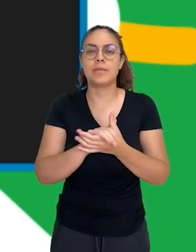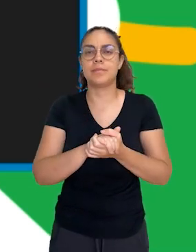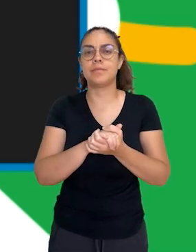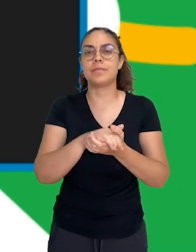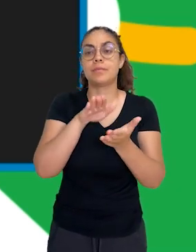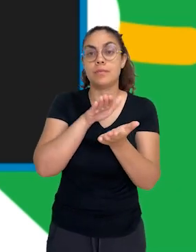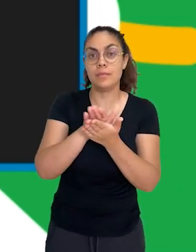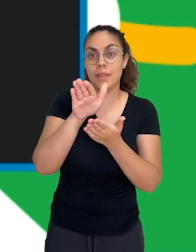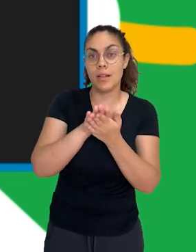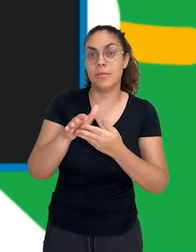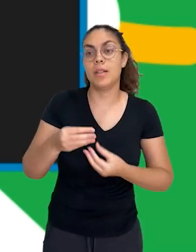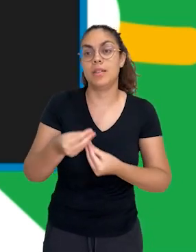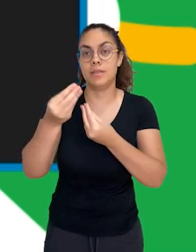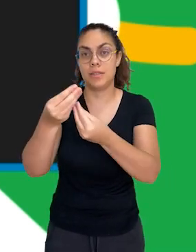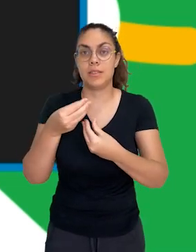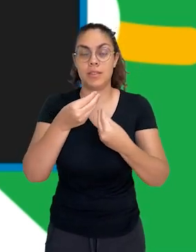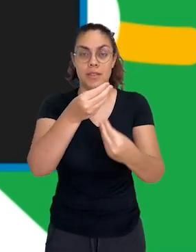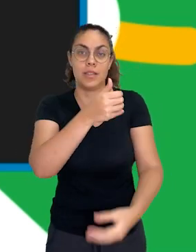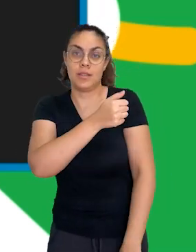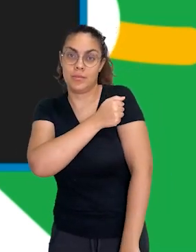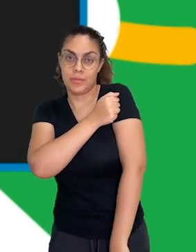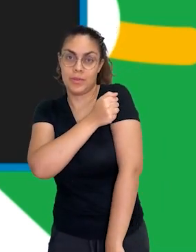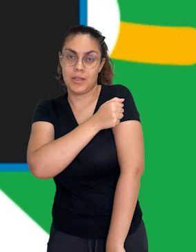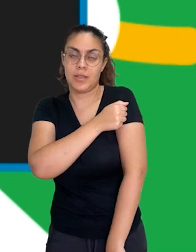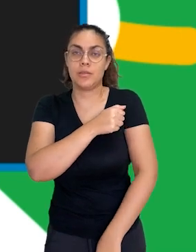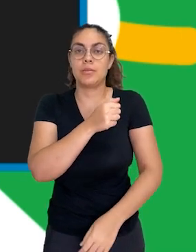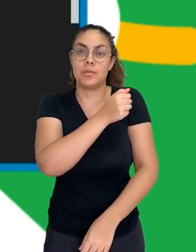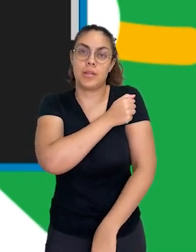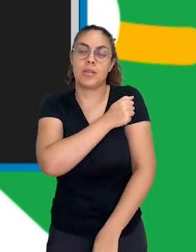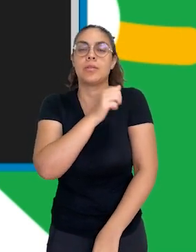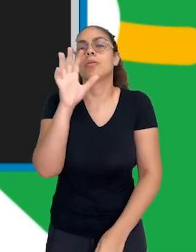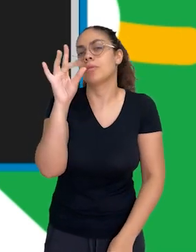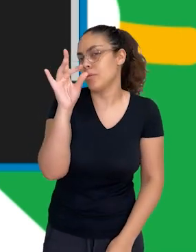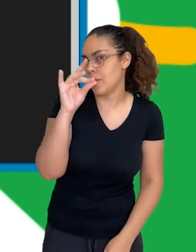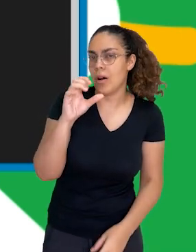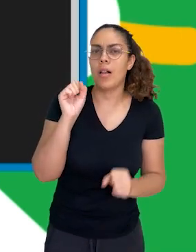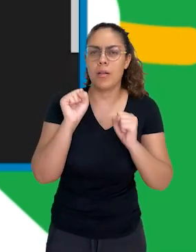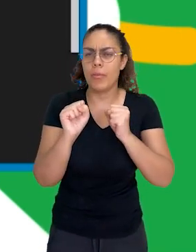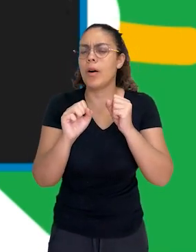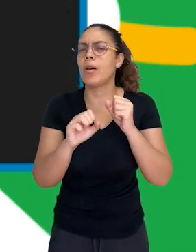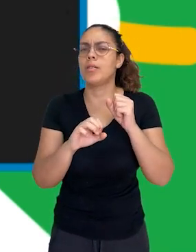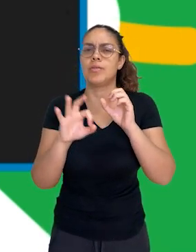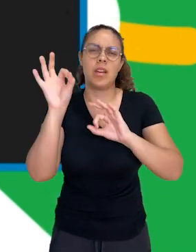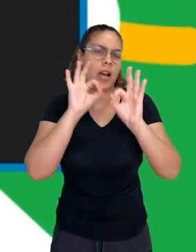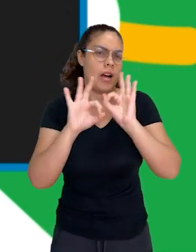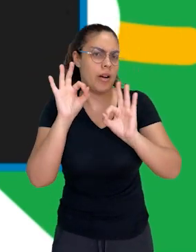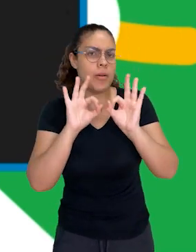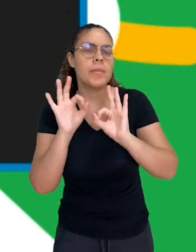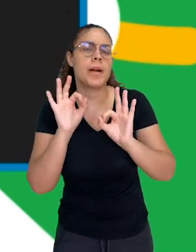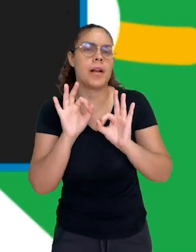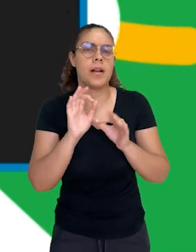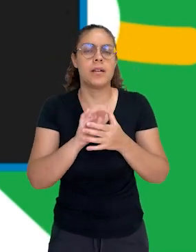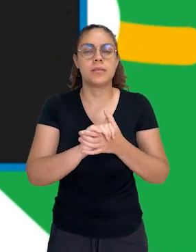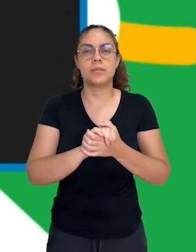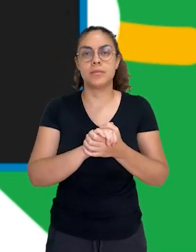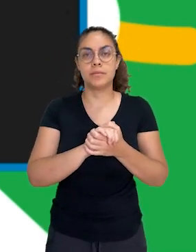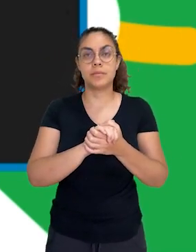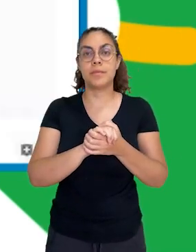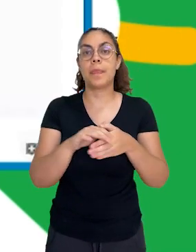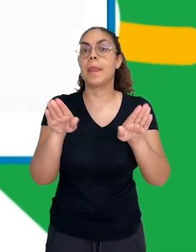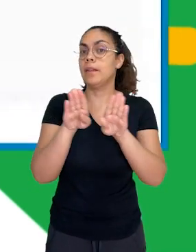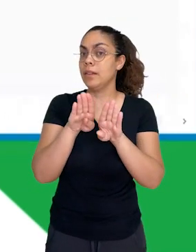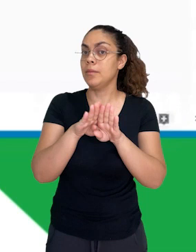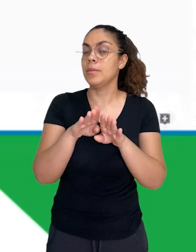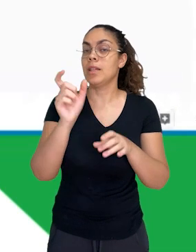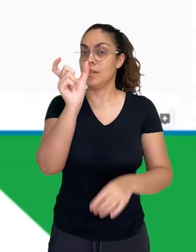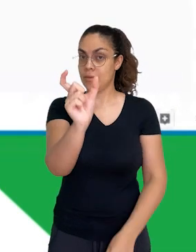seja impresso e entregue para o aluno, ele mesmo vai colar, de repente, ele mesmo pode personalizar as suas peças, a peça da sua equipe.